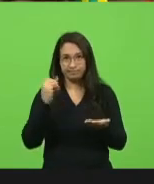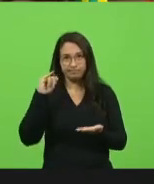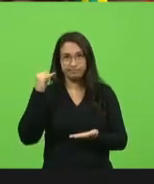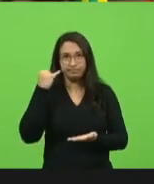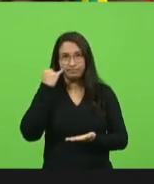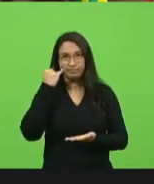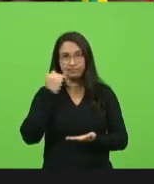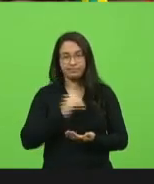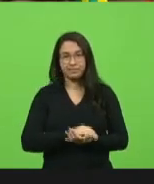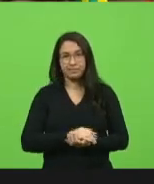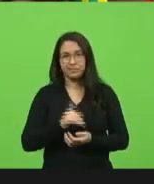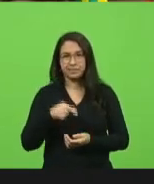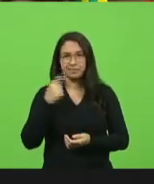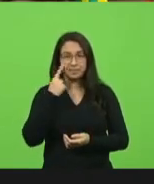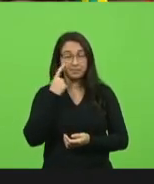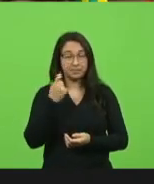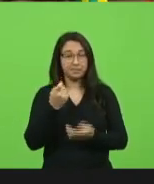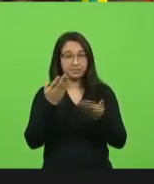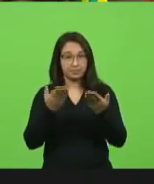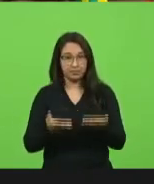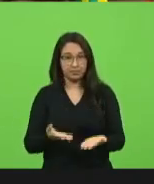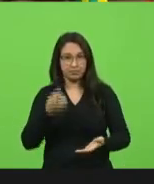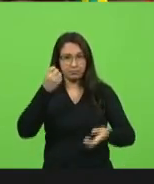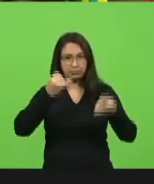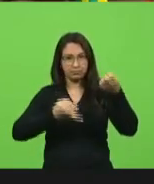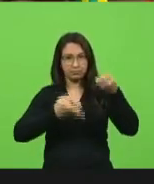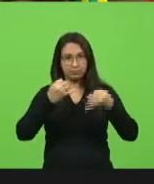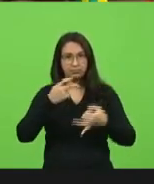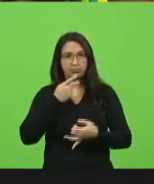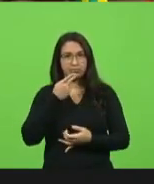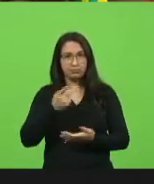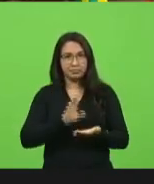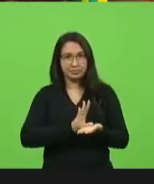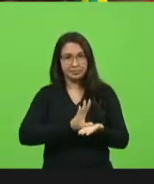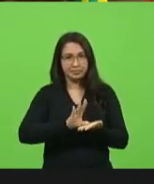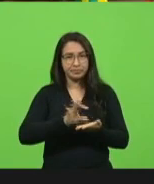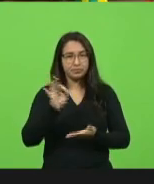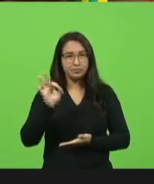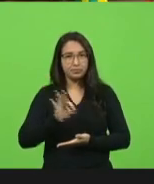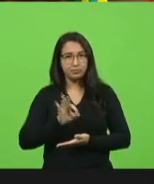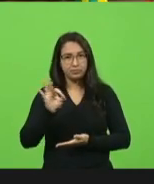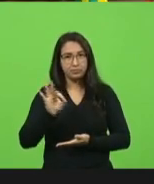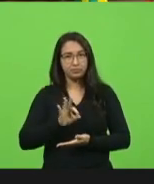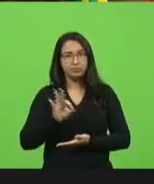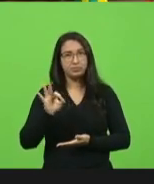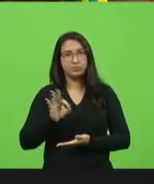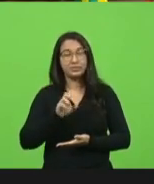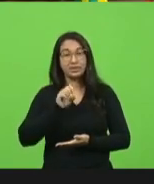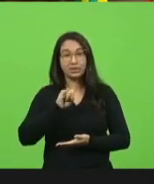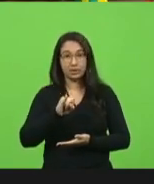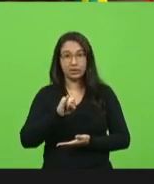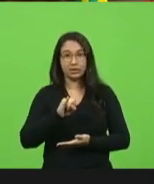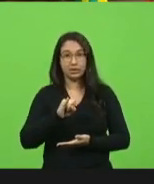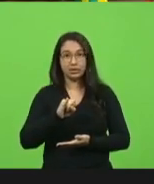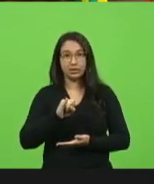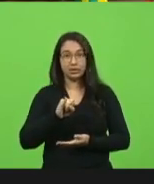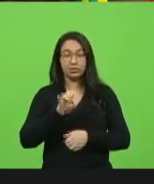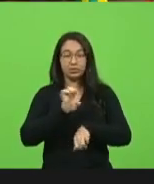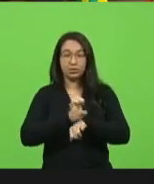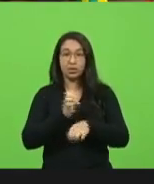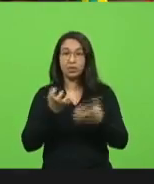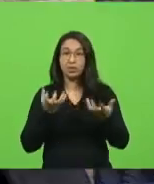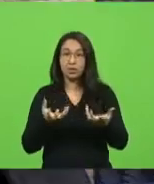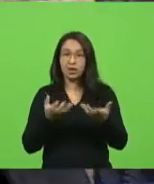Muito interessante, muito importante quando você fala nessa questão de crédito. Eu sempre digo, se o Estado, ele quer que a pessoa